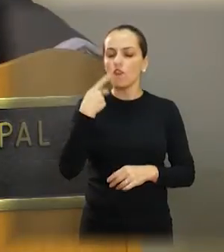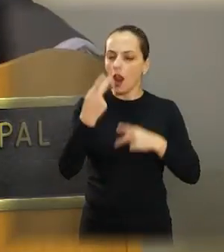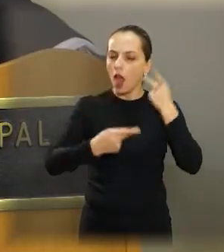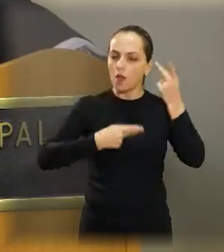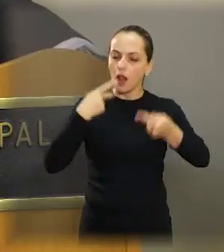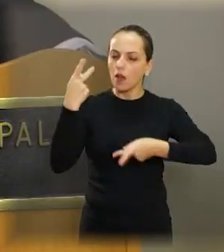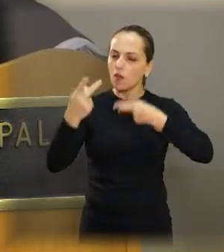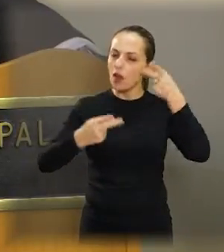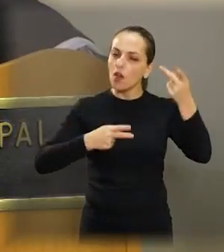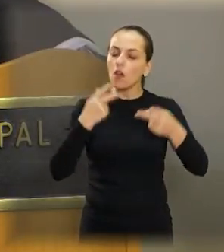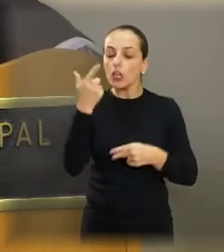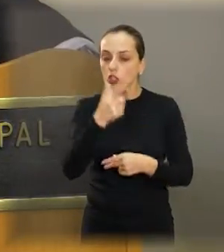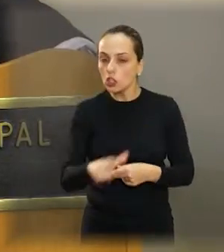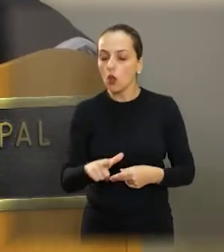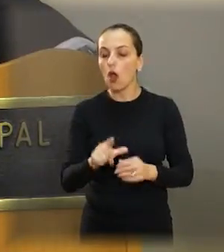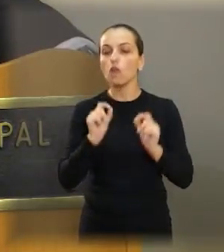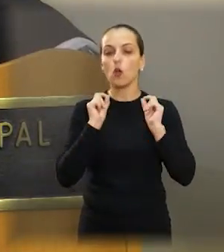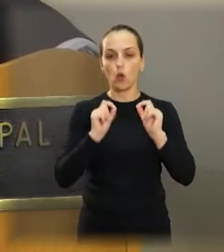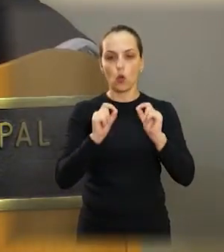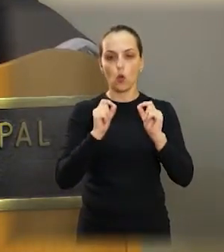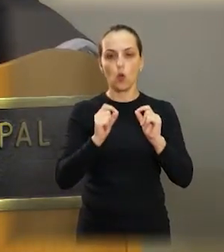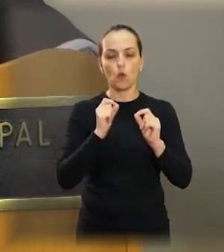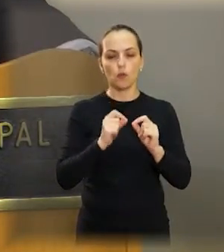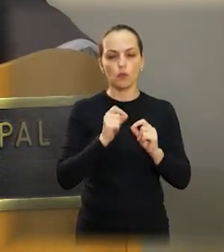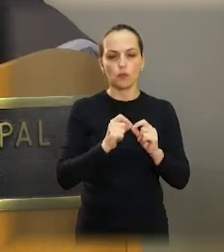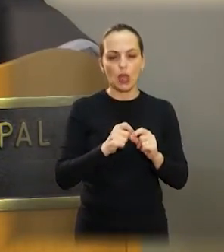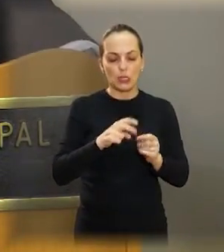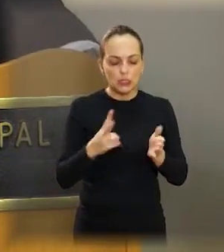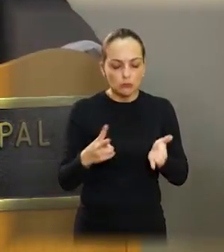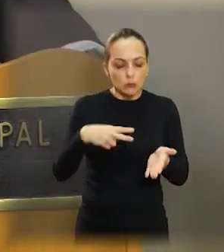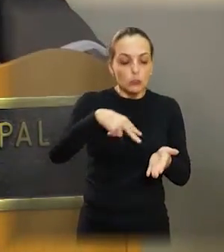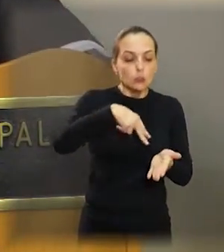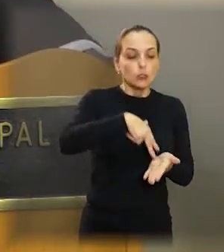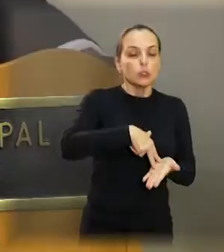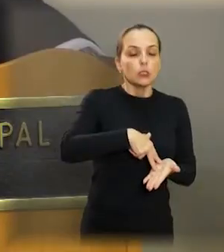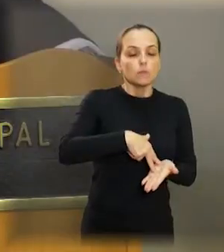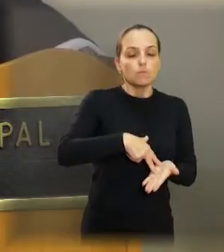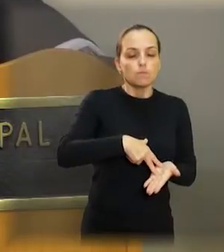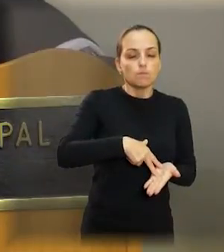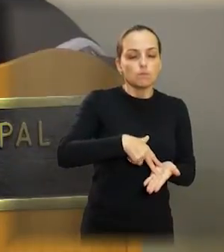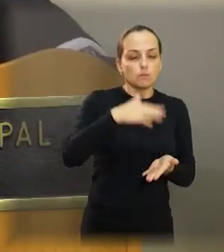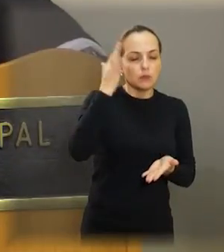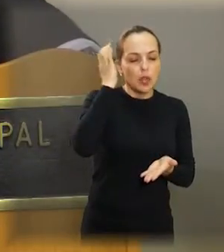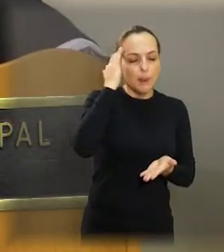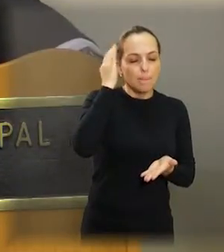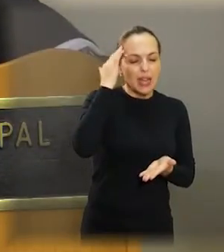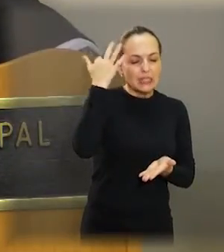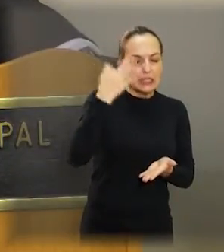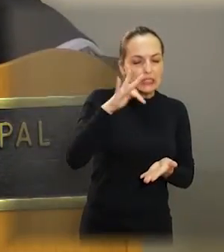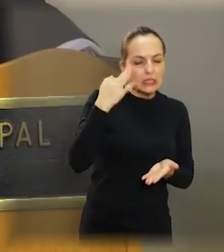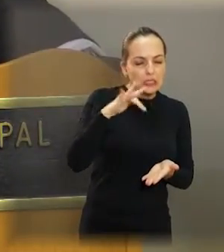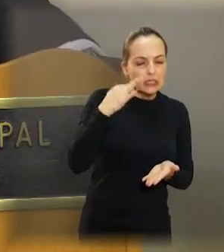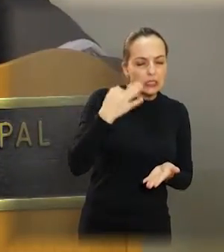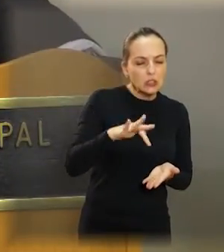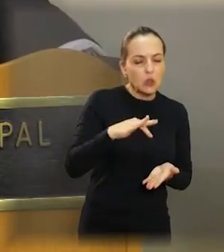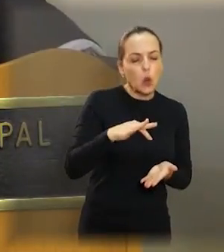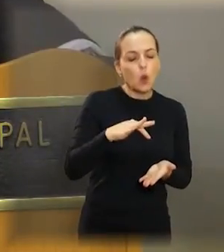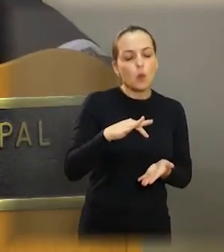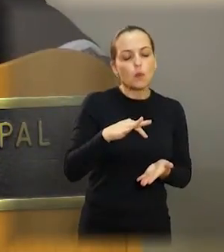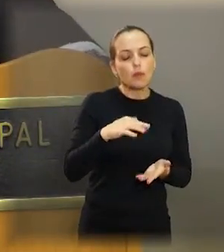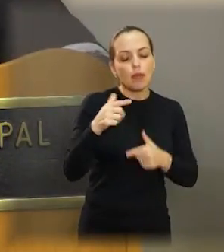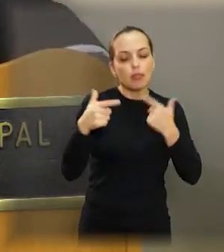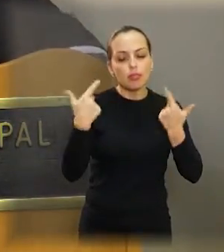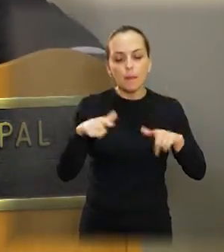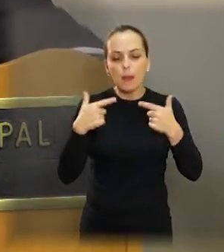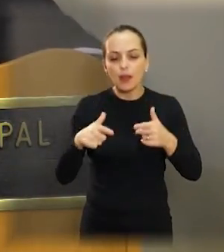mais uma vez. Você levanta com a dor de cabeça, levanta com a fraqueza e vê se você consegue trabalhar. Não consegue trabalhar. A saúde é tudo na